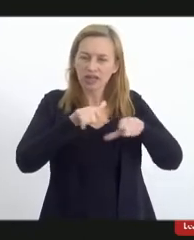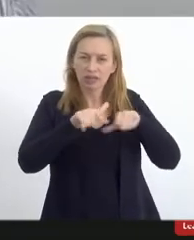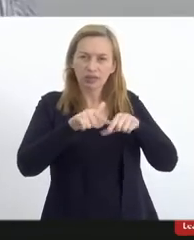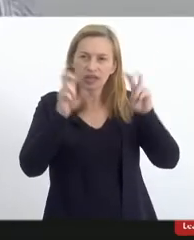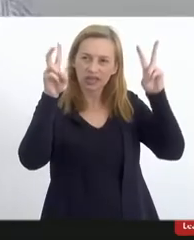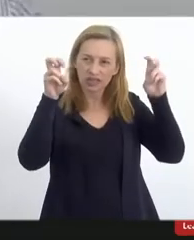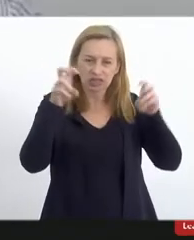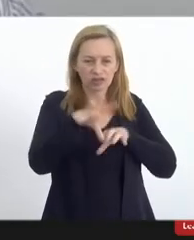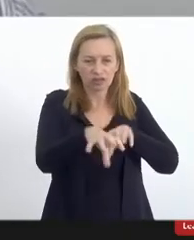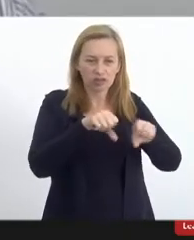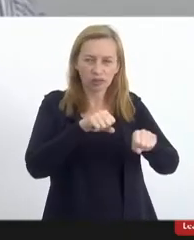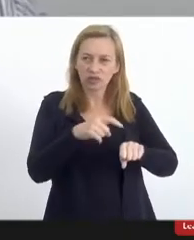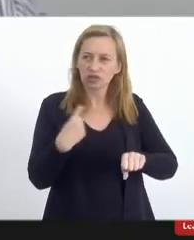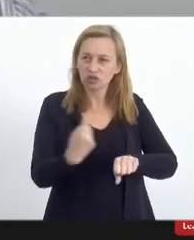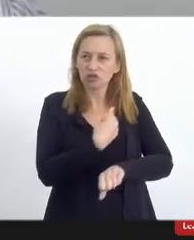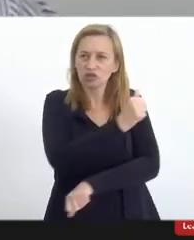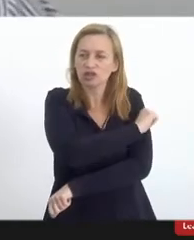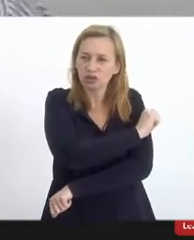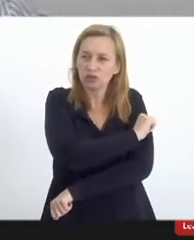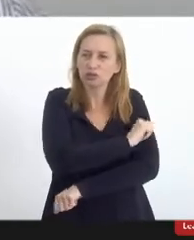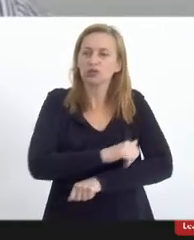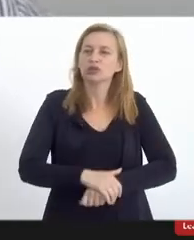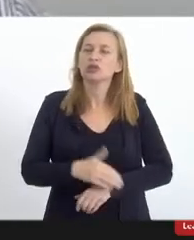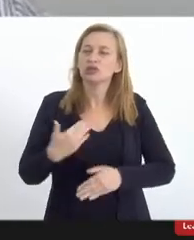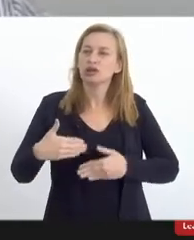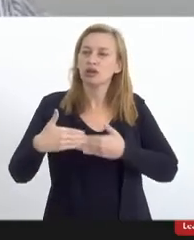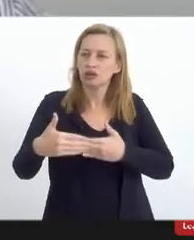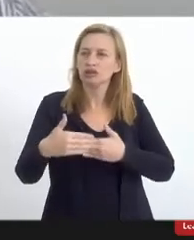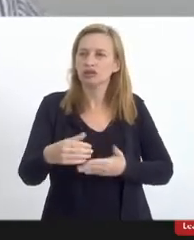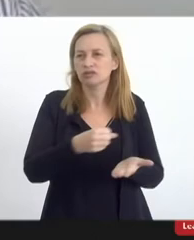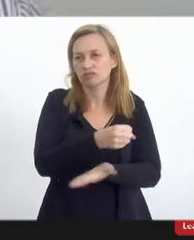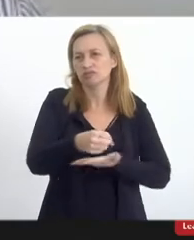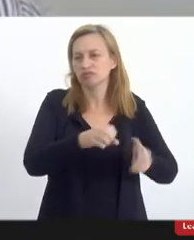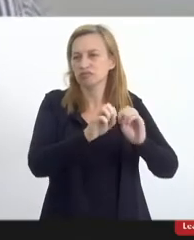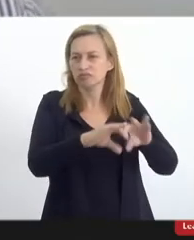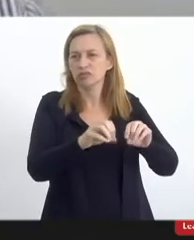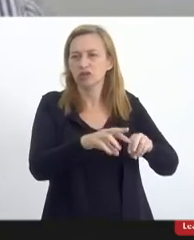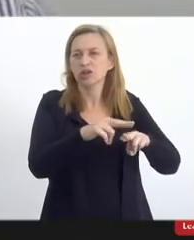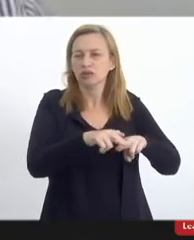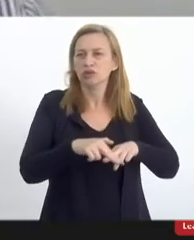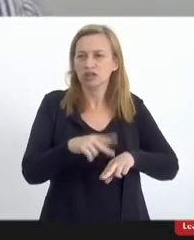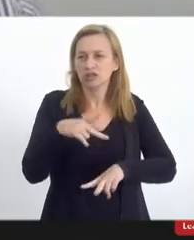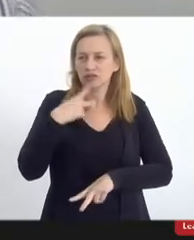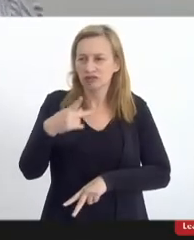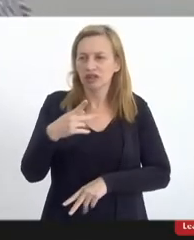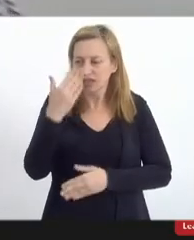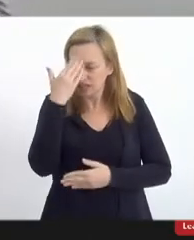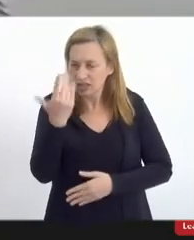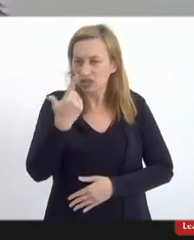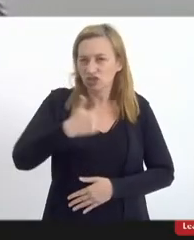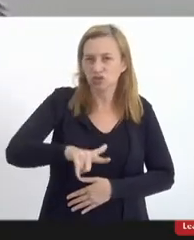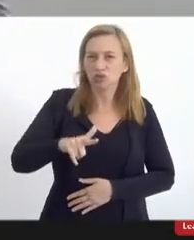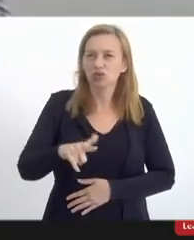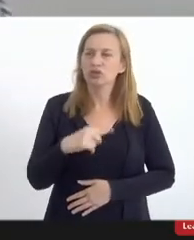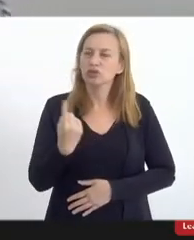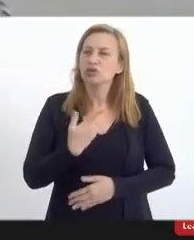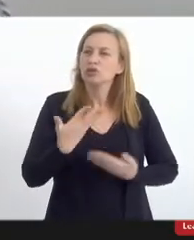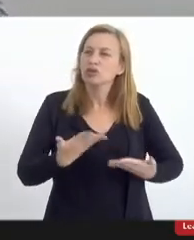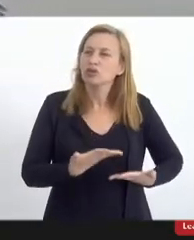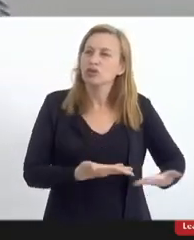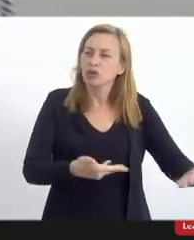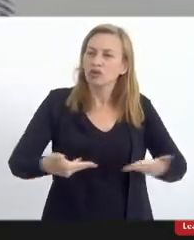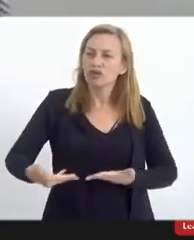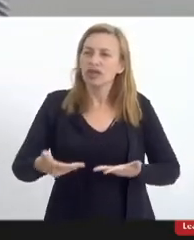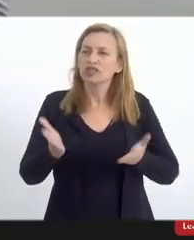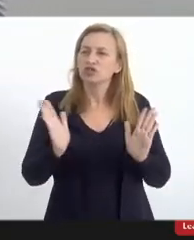na formação das nossas crianças nossos jovens ao longo da educação básica por isso faço essa manifestação agradecendo novamente os nossos convidados e convidadas de